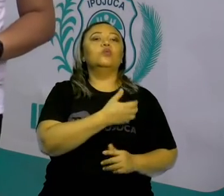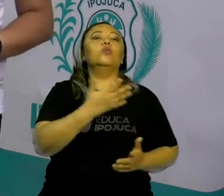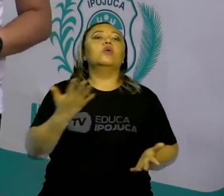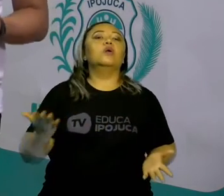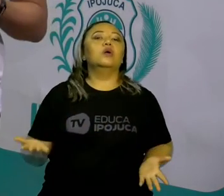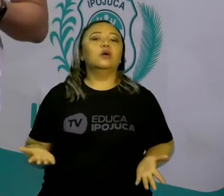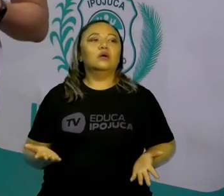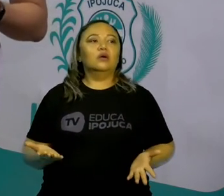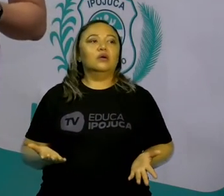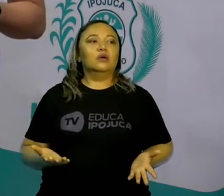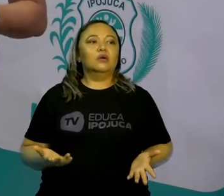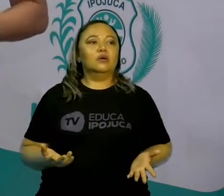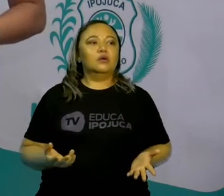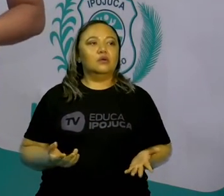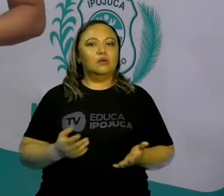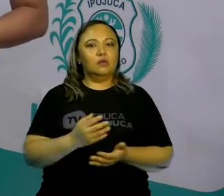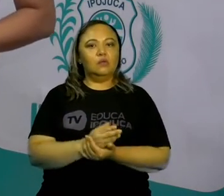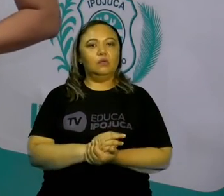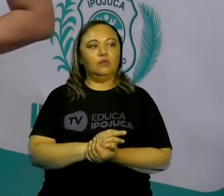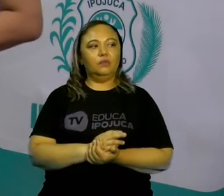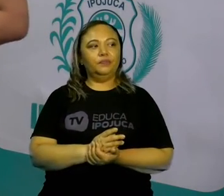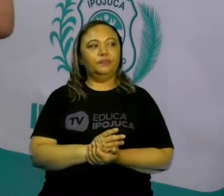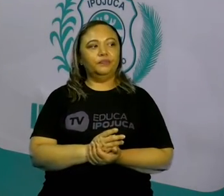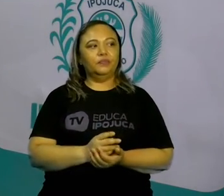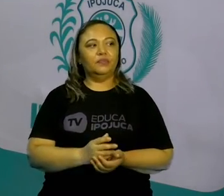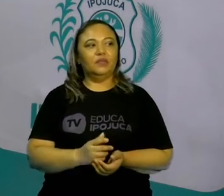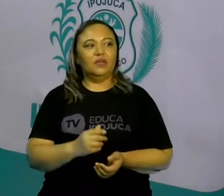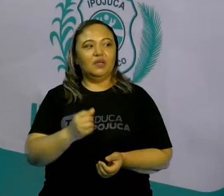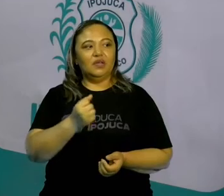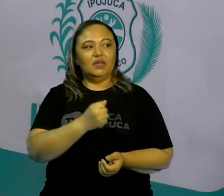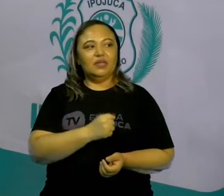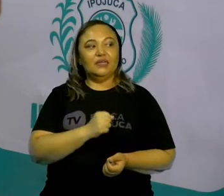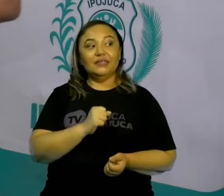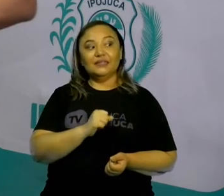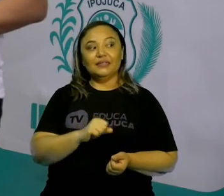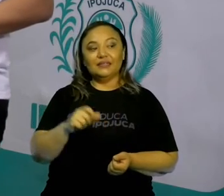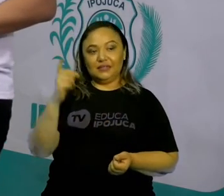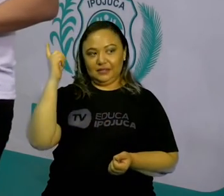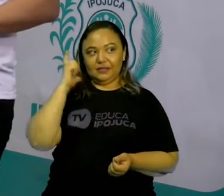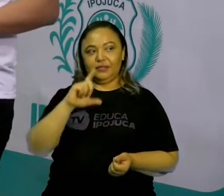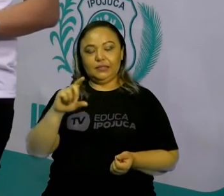Vai para o oito. Então, vamos lá, Julieta. Será que ela vai ter sorte?